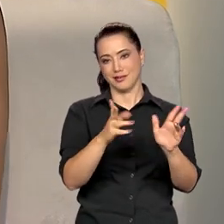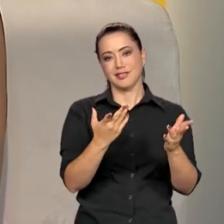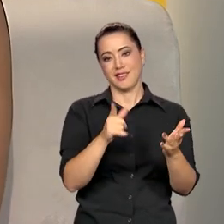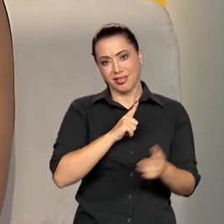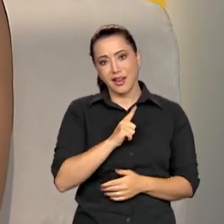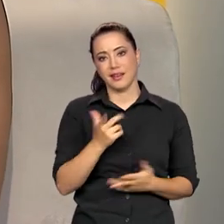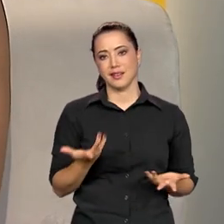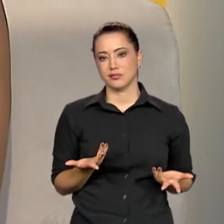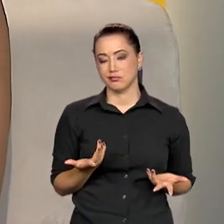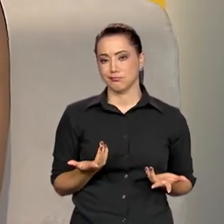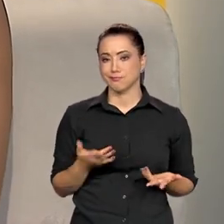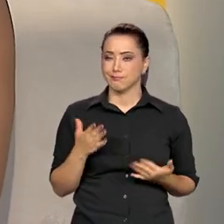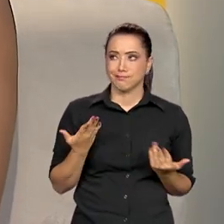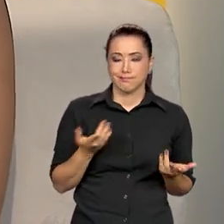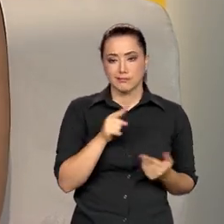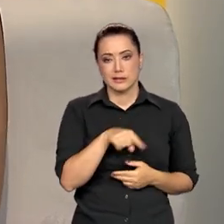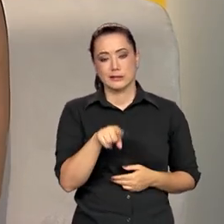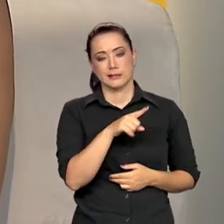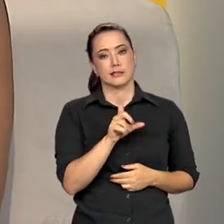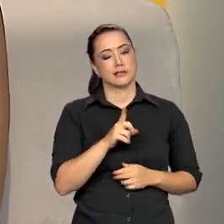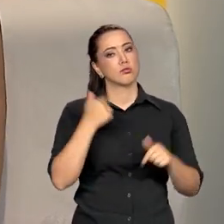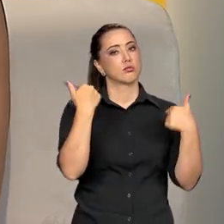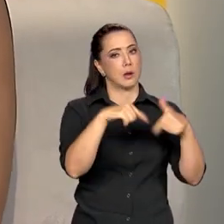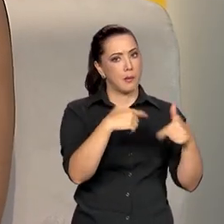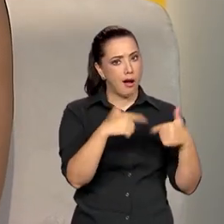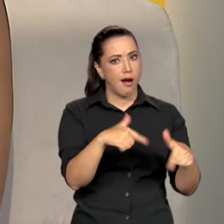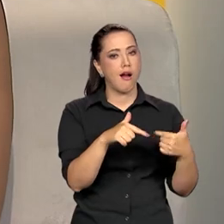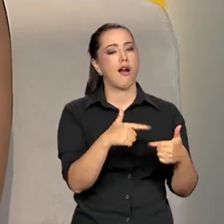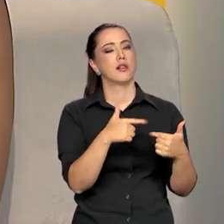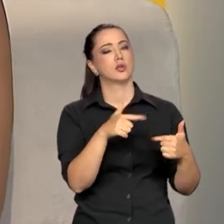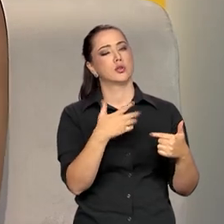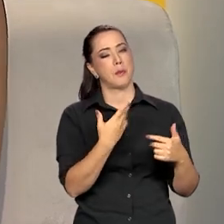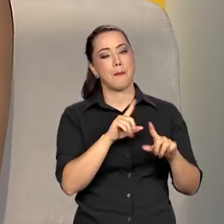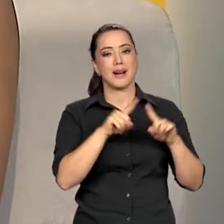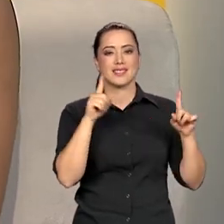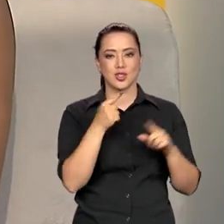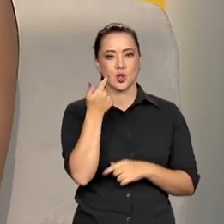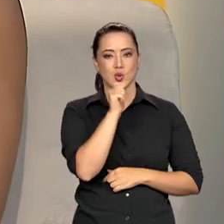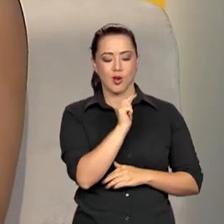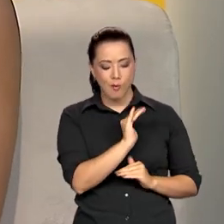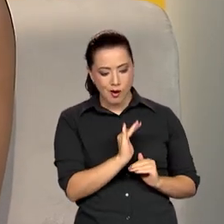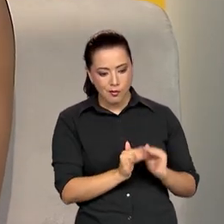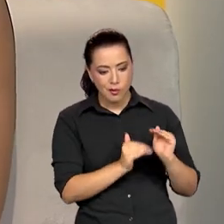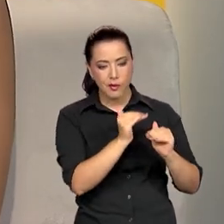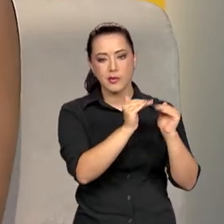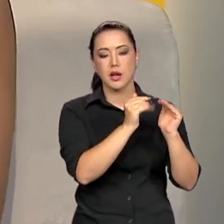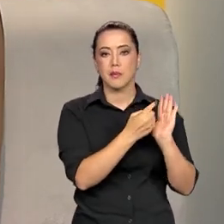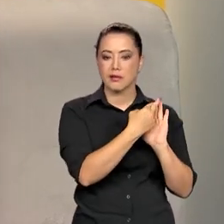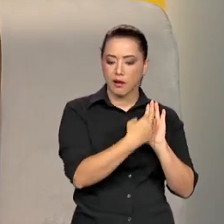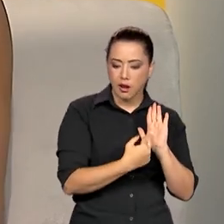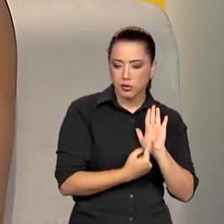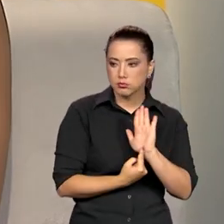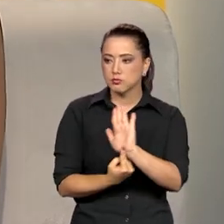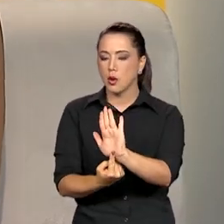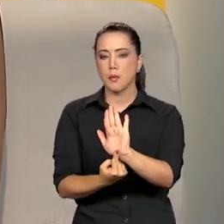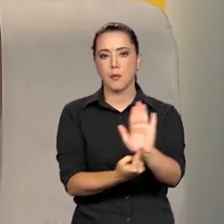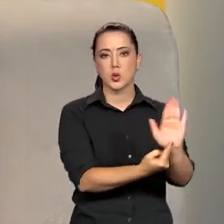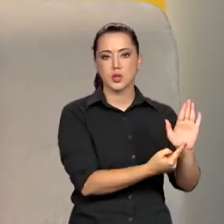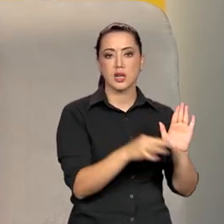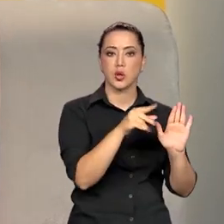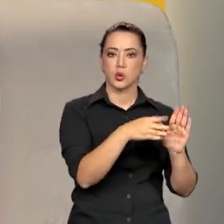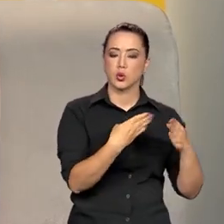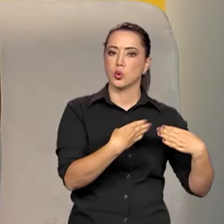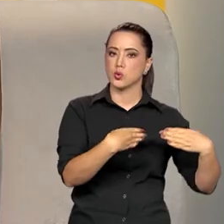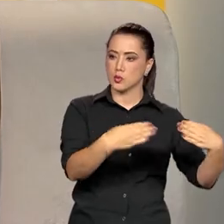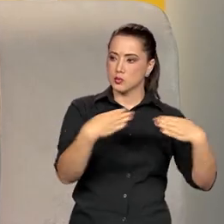era mais ou menos por aí e foi bastante trabalho, mas foi um trabalho bem construtivo para já entregar na mão de todos os ministros e ministras que